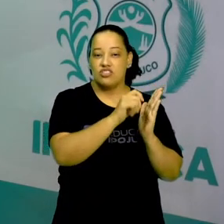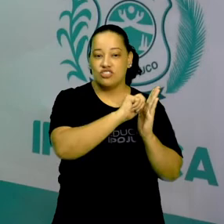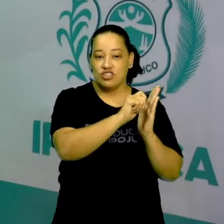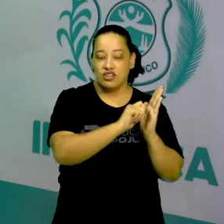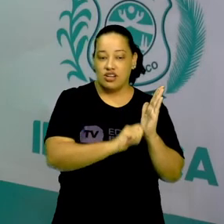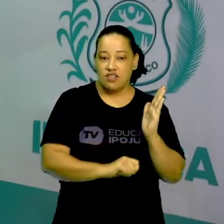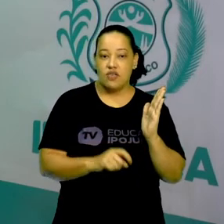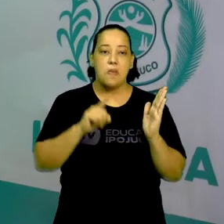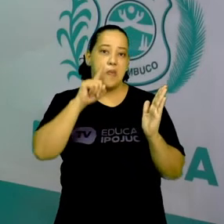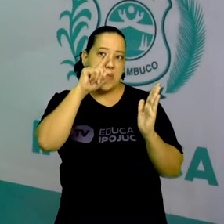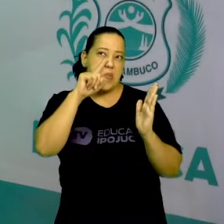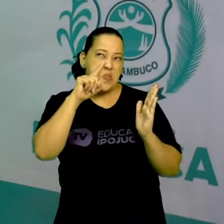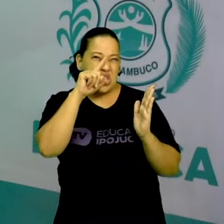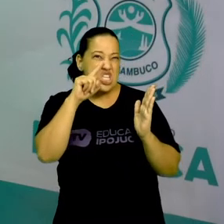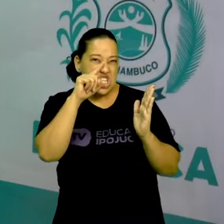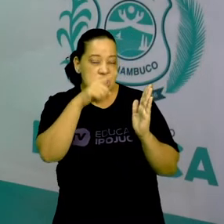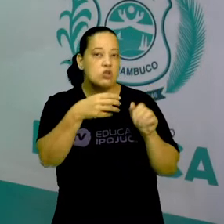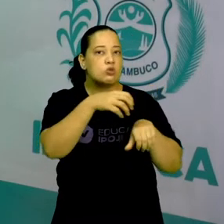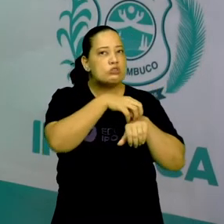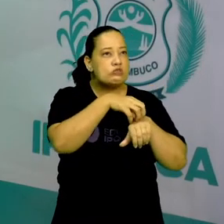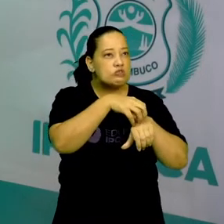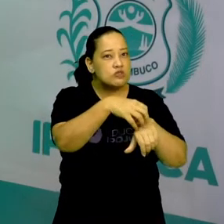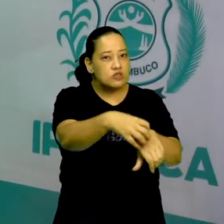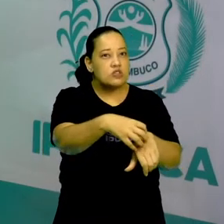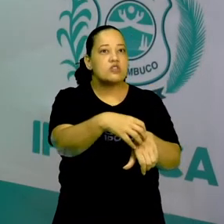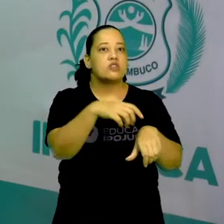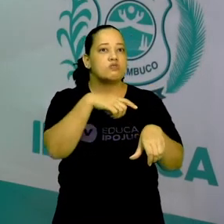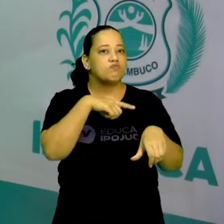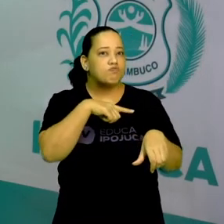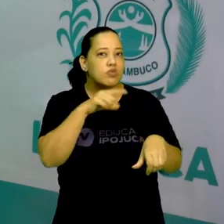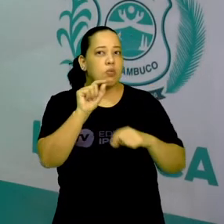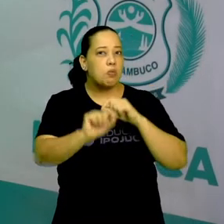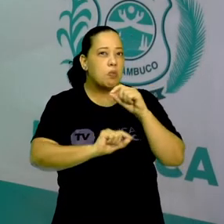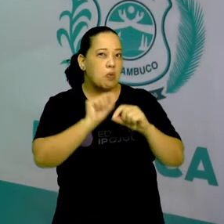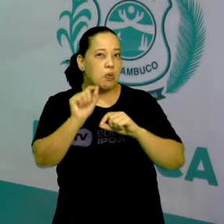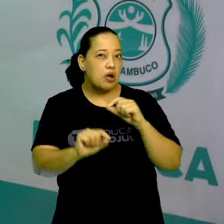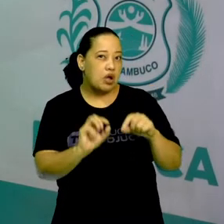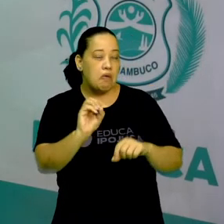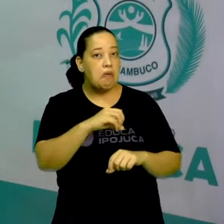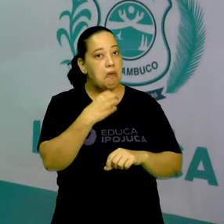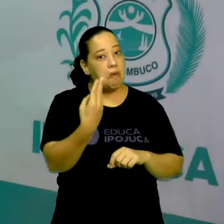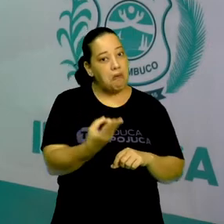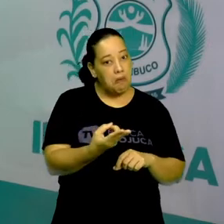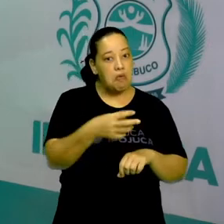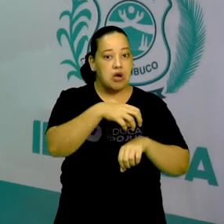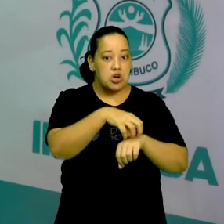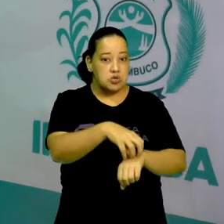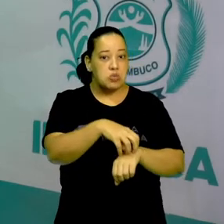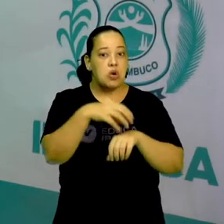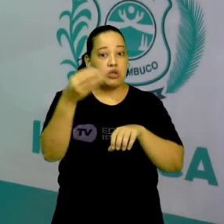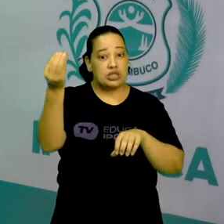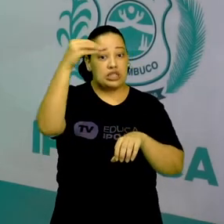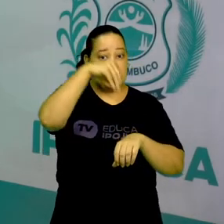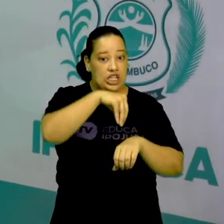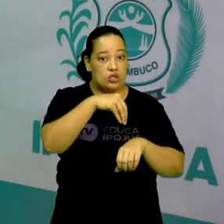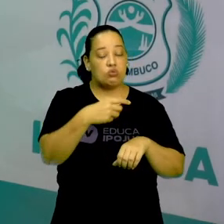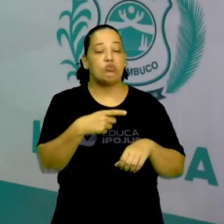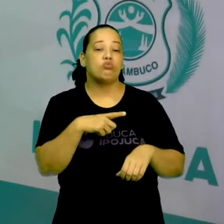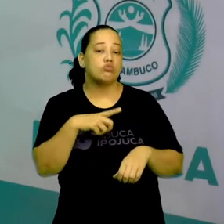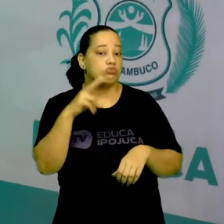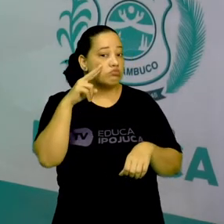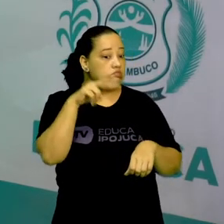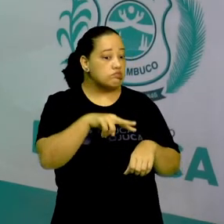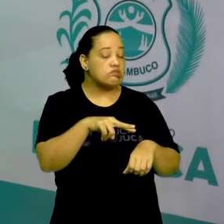que podemos sofrer no trânsito ou no meio de transporte. Então, qual o outro